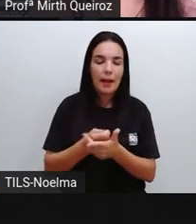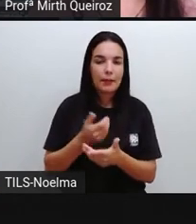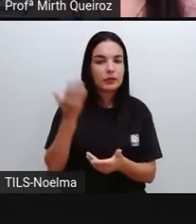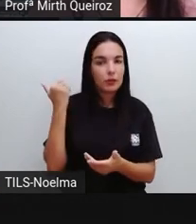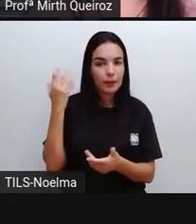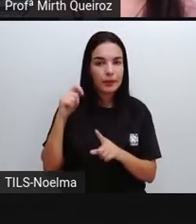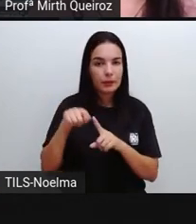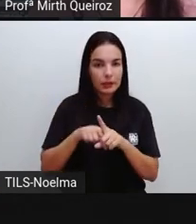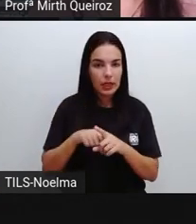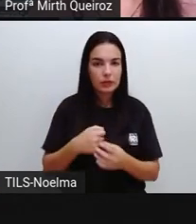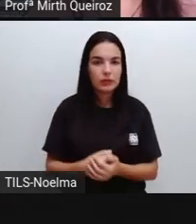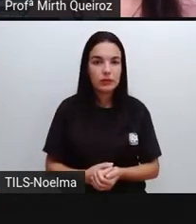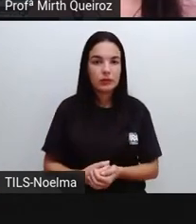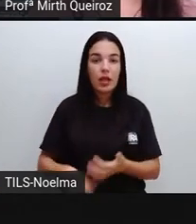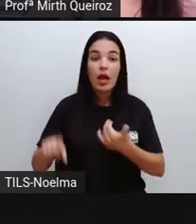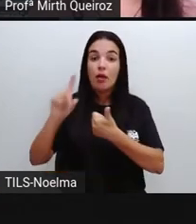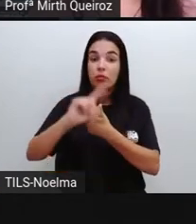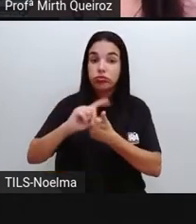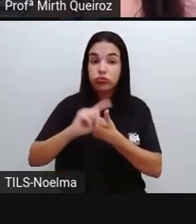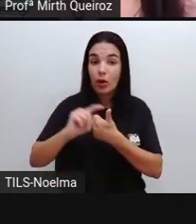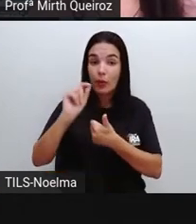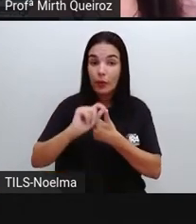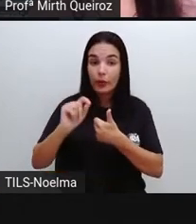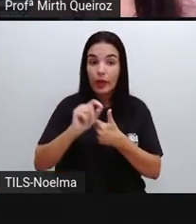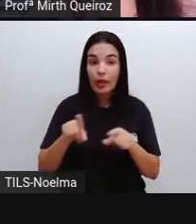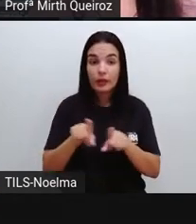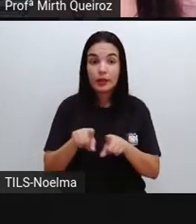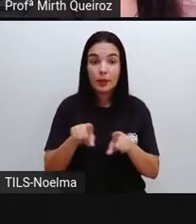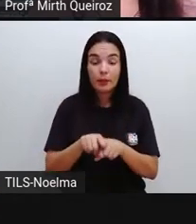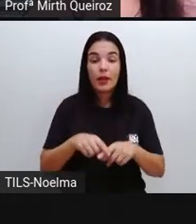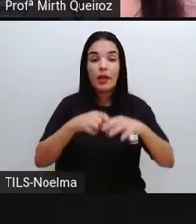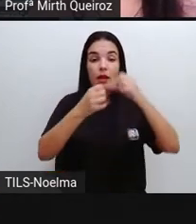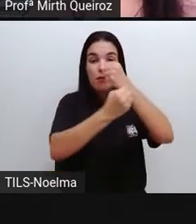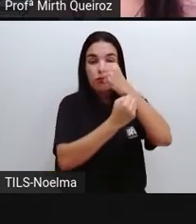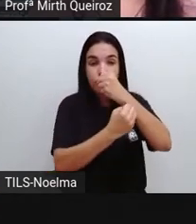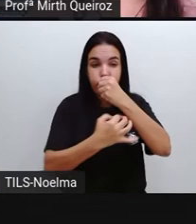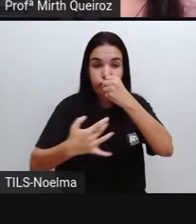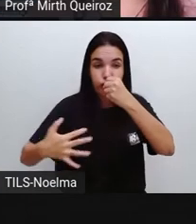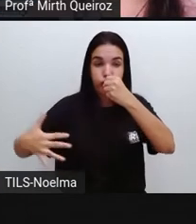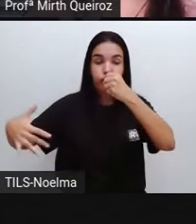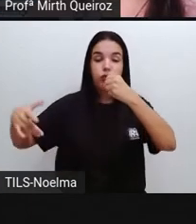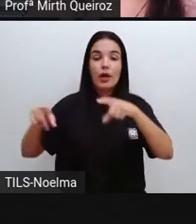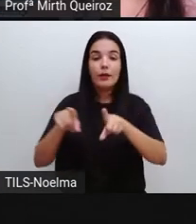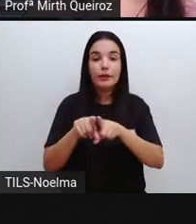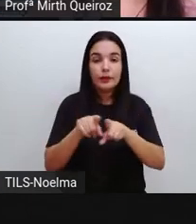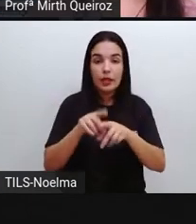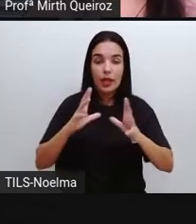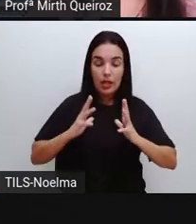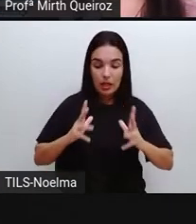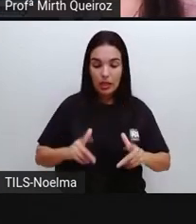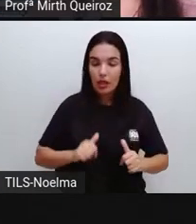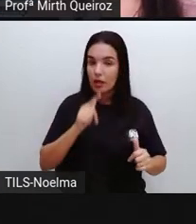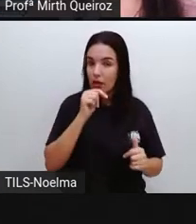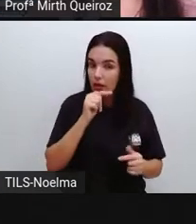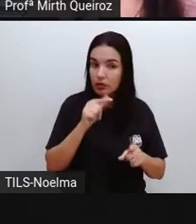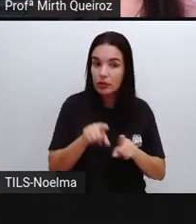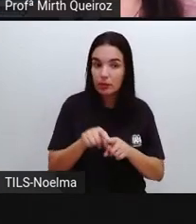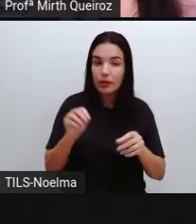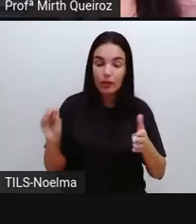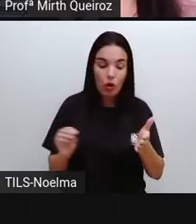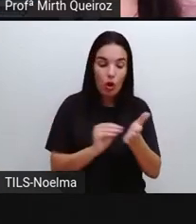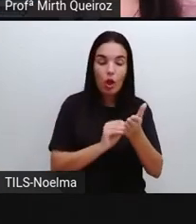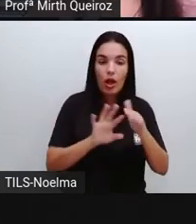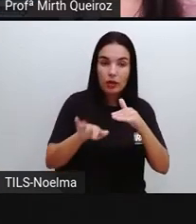fatura anterior. O valor de esgoto coletado e tratado também vai estar presente aí na conta de água,